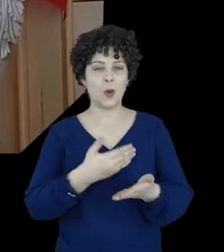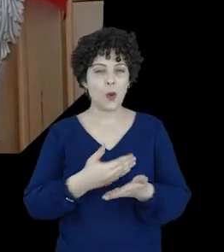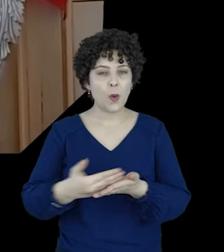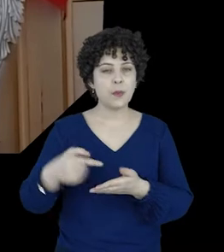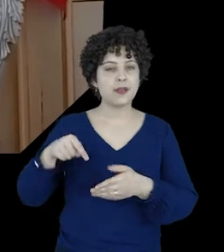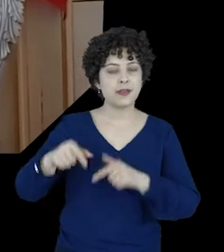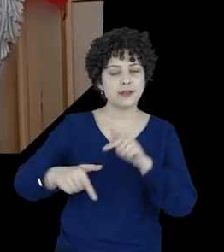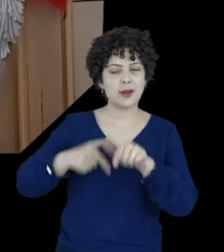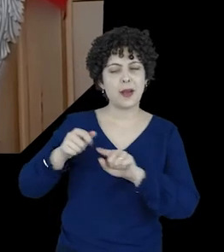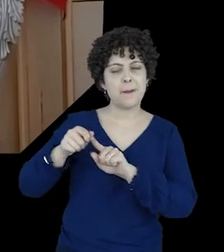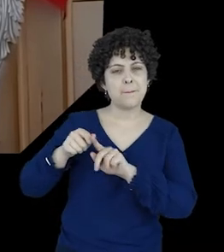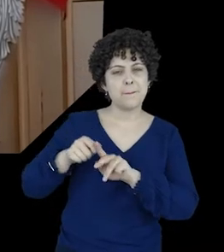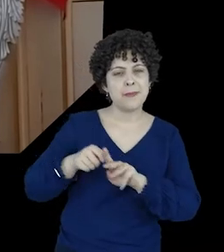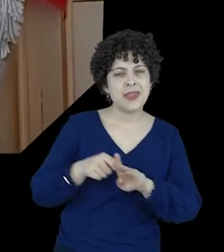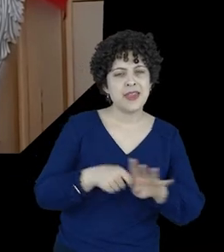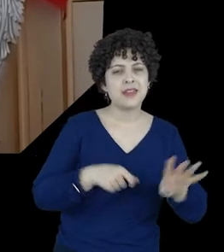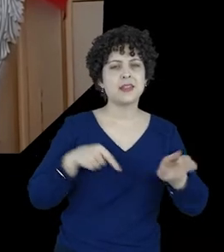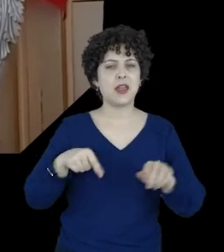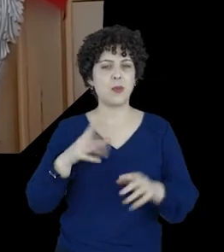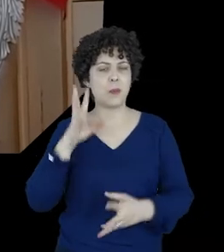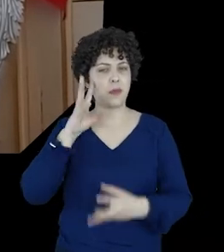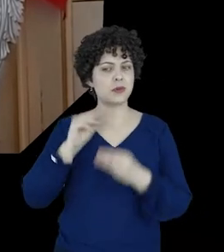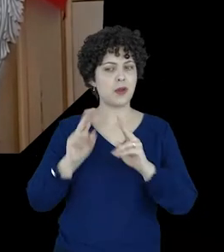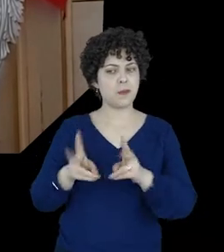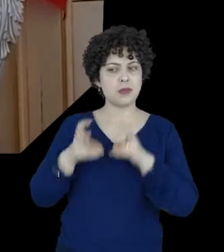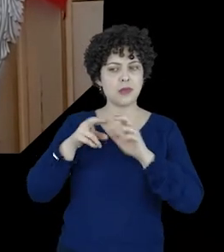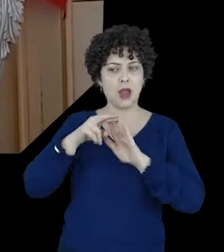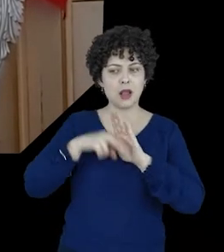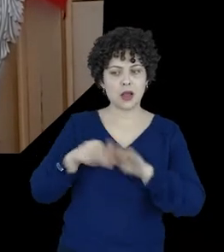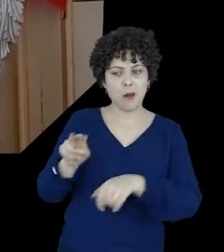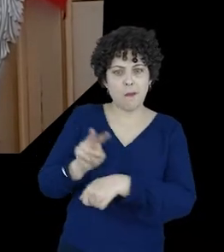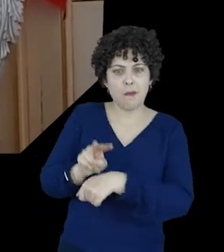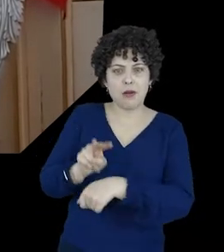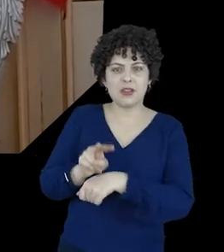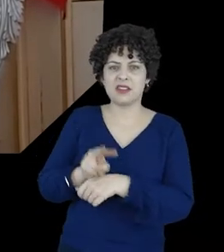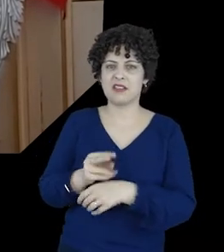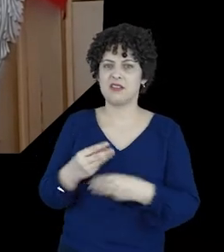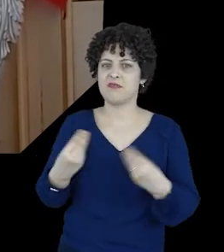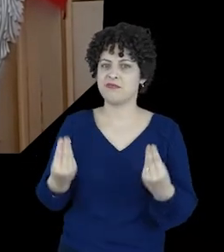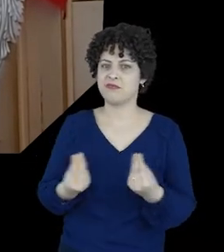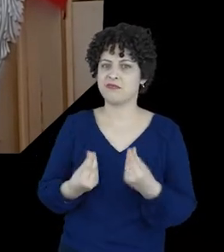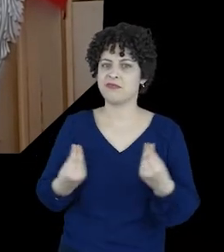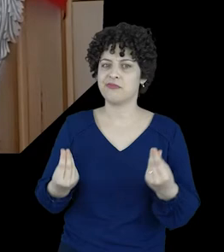Comecei a fazer esse trabalho há meses quando entendi que as regras de proteção